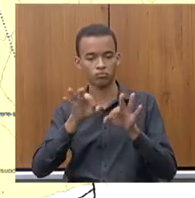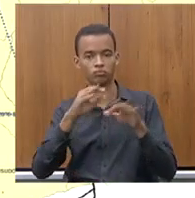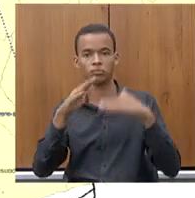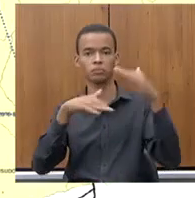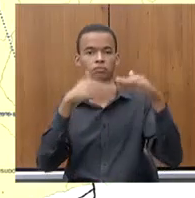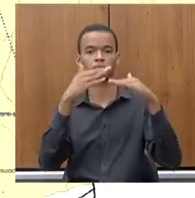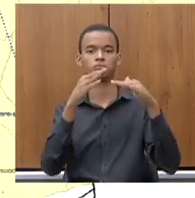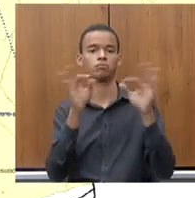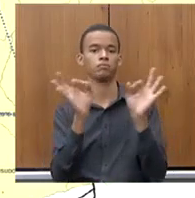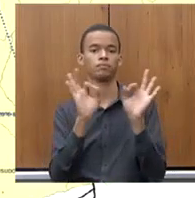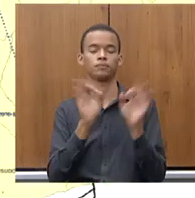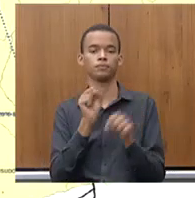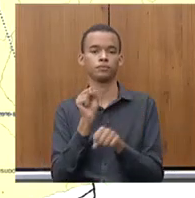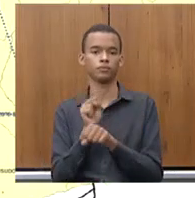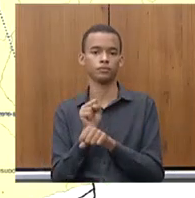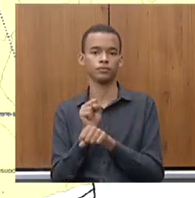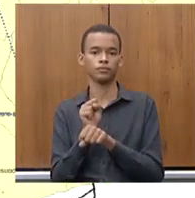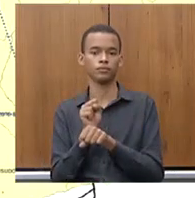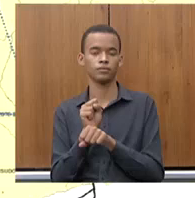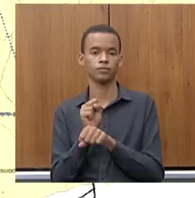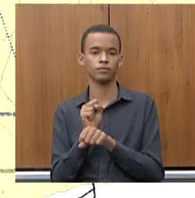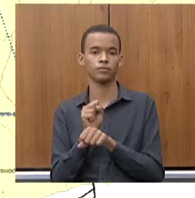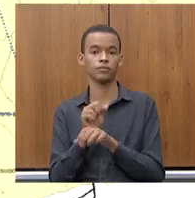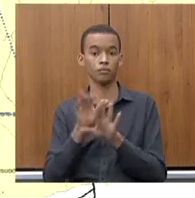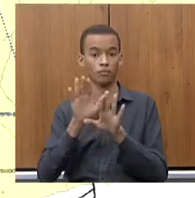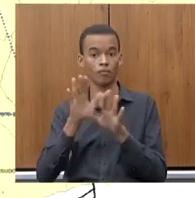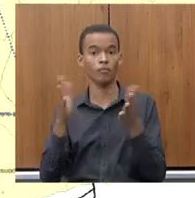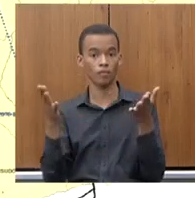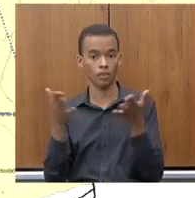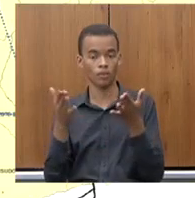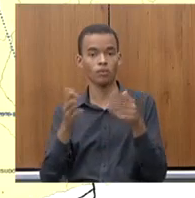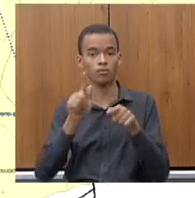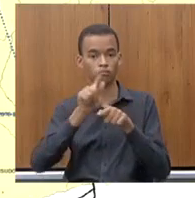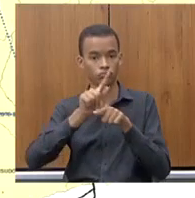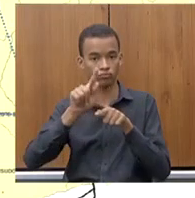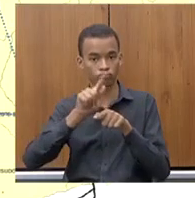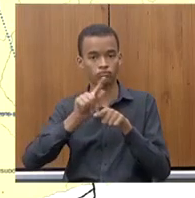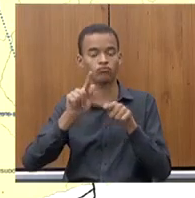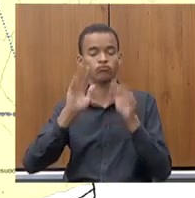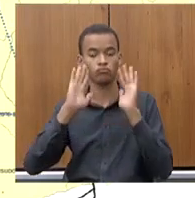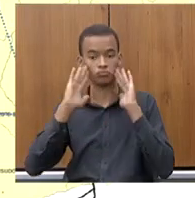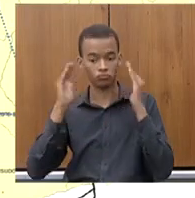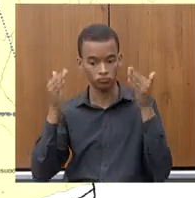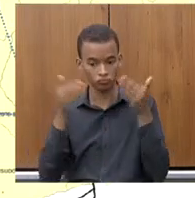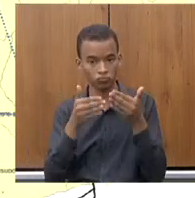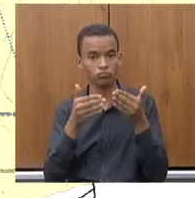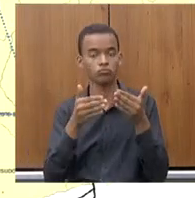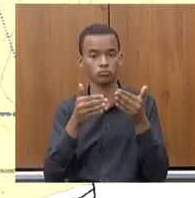E nós conseguimos uma gestão austera e eficiente